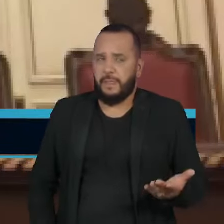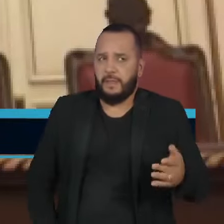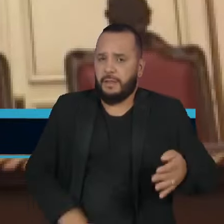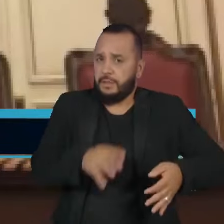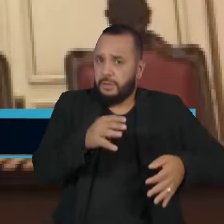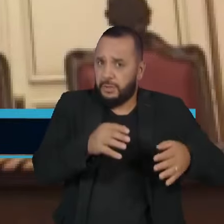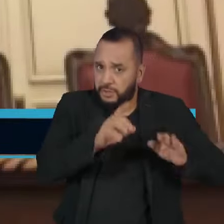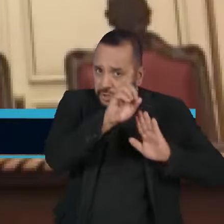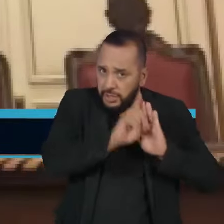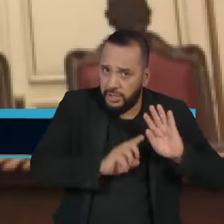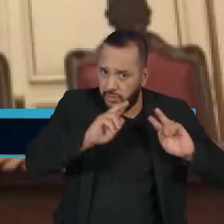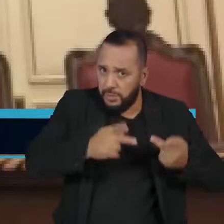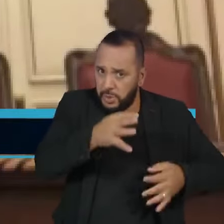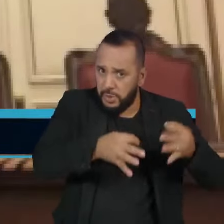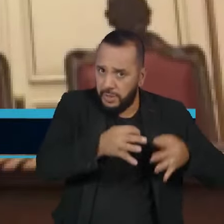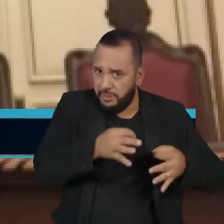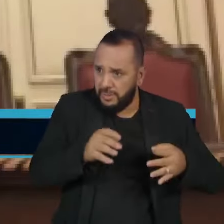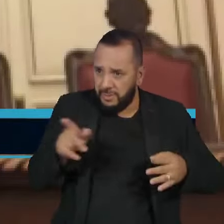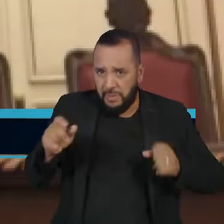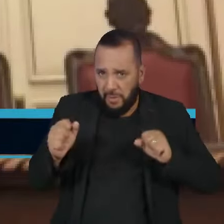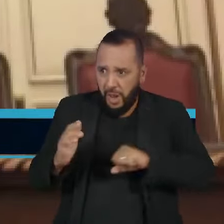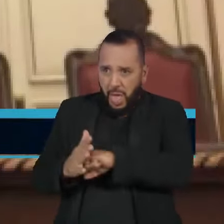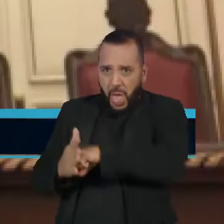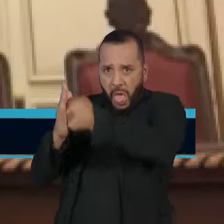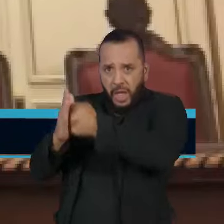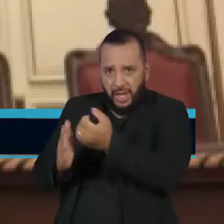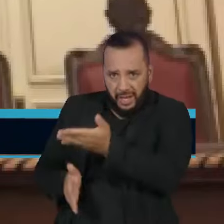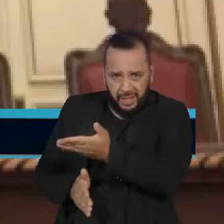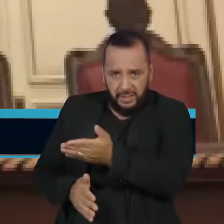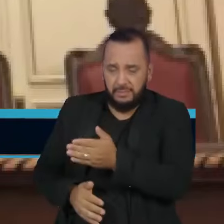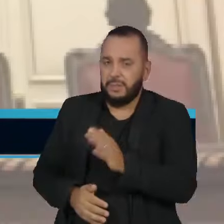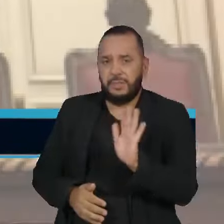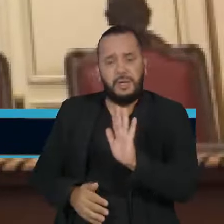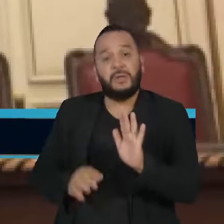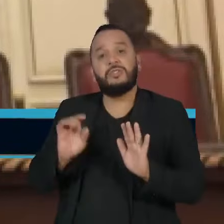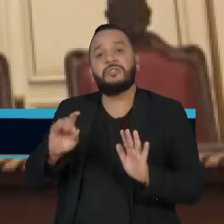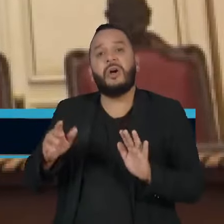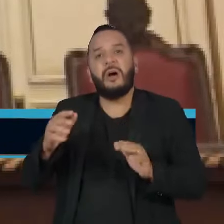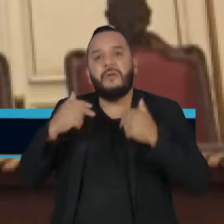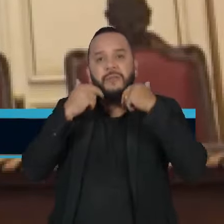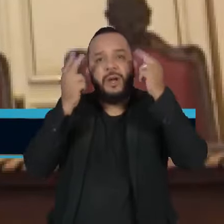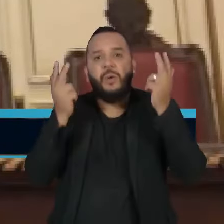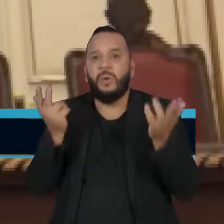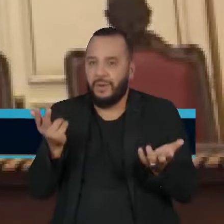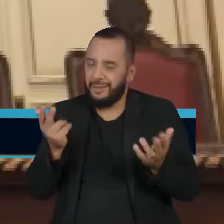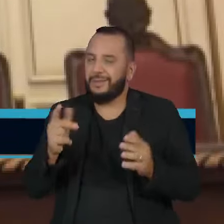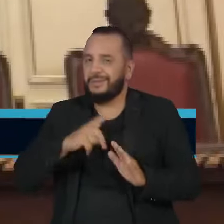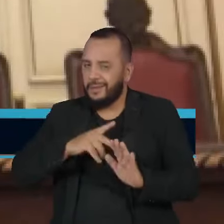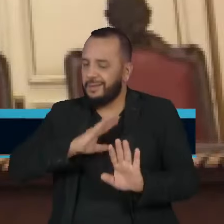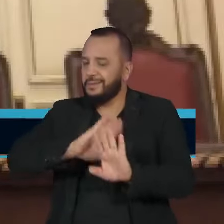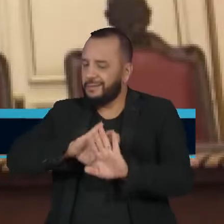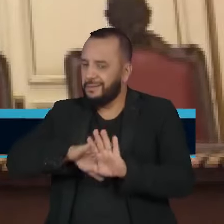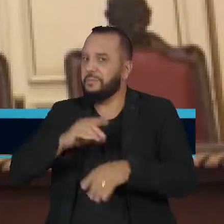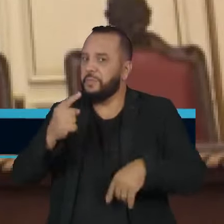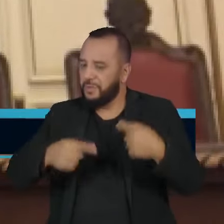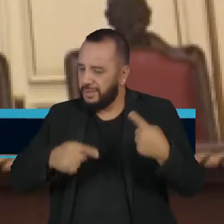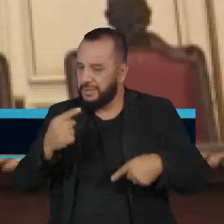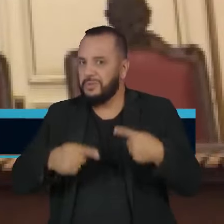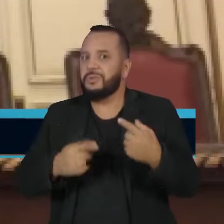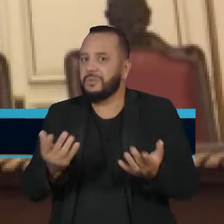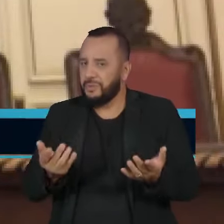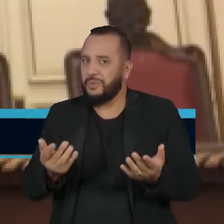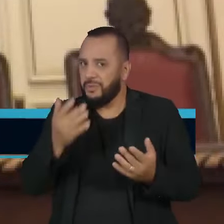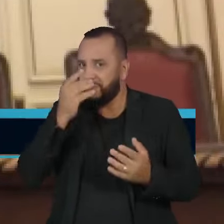que não cumpre uma decisão da Corte, mas é bastante constrangedor. Tem um efeito político no plano internacional